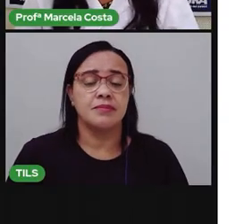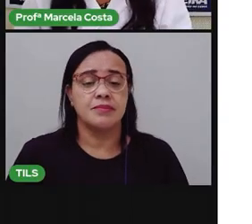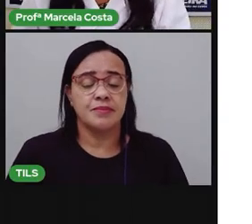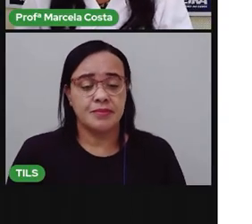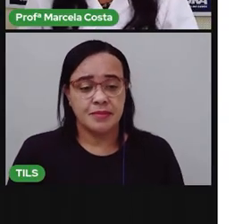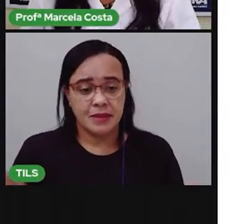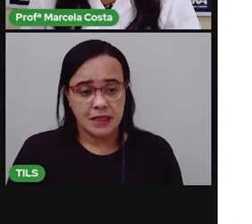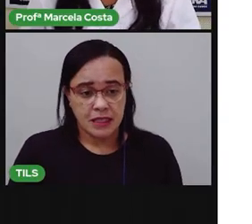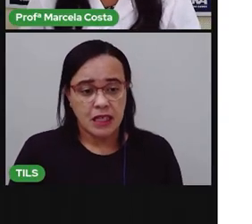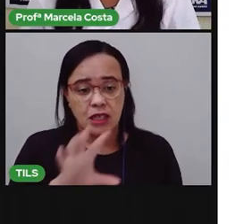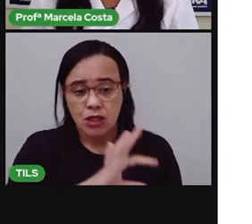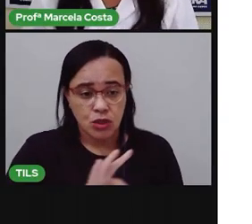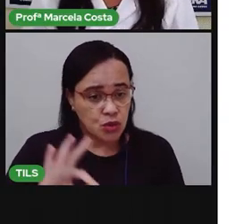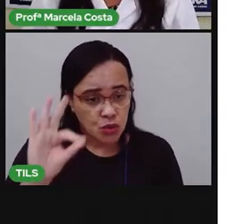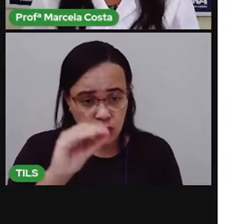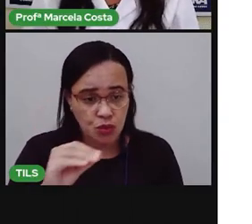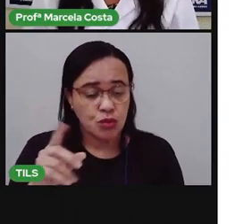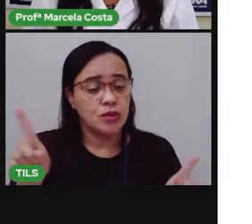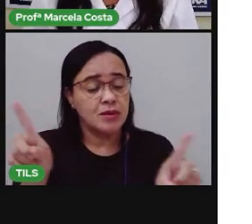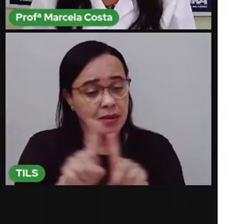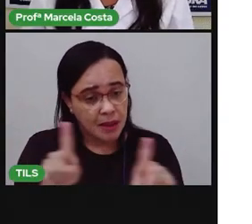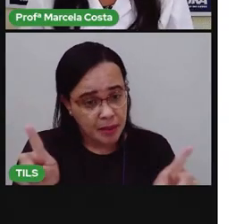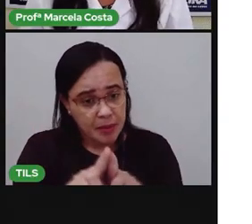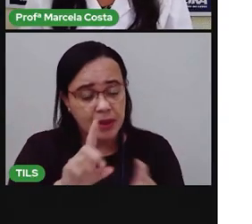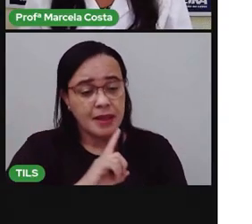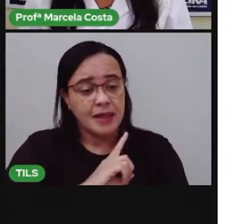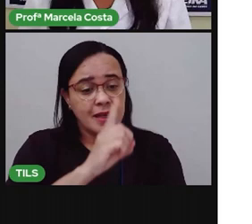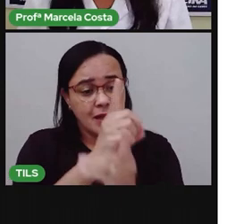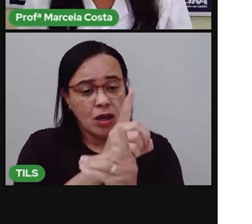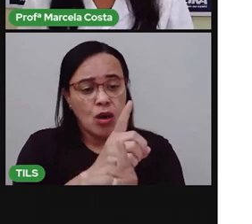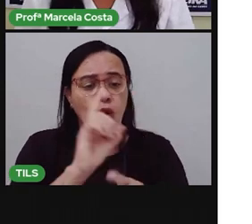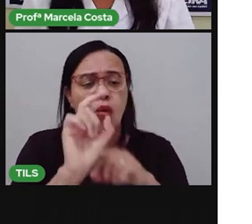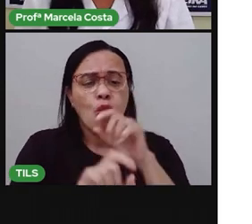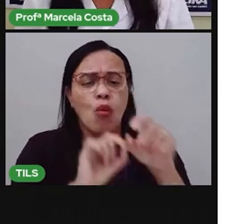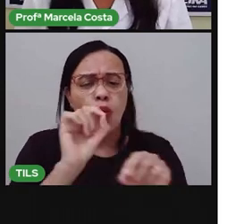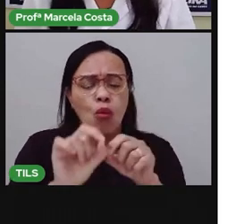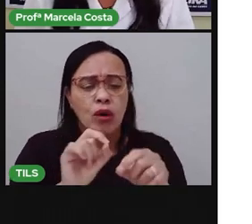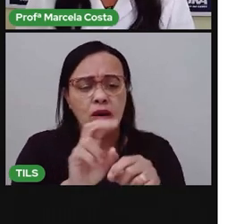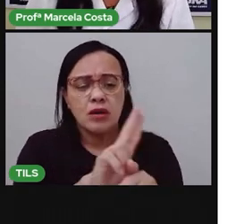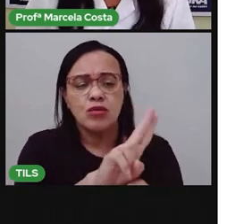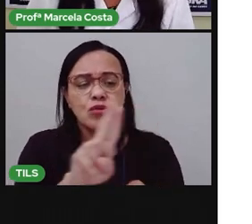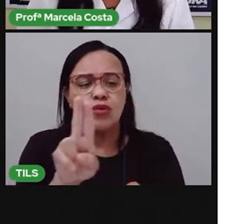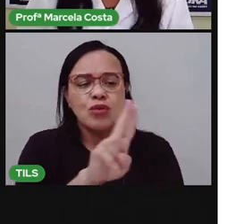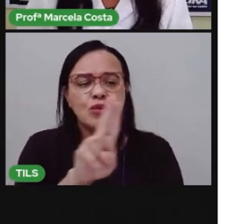Além disso, a gente também identifica o nome do produto.